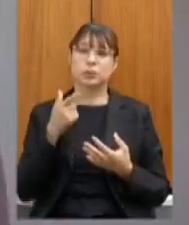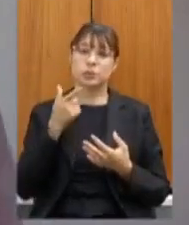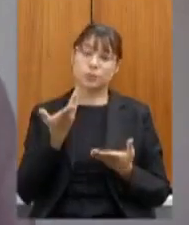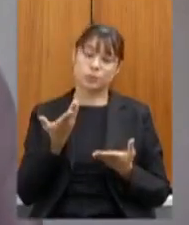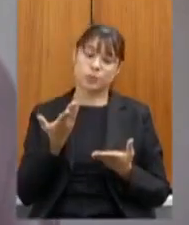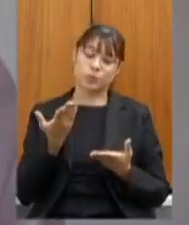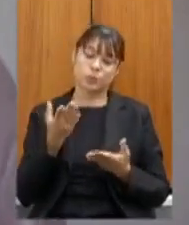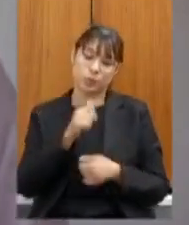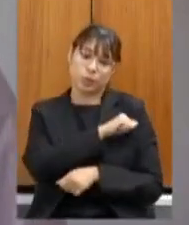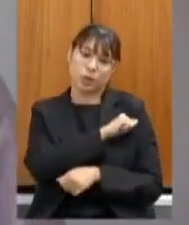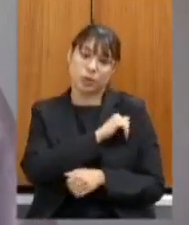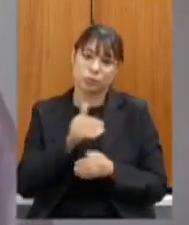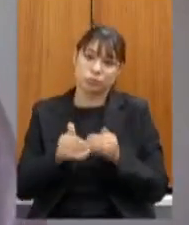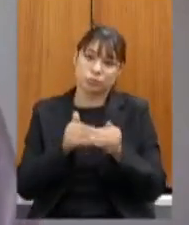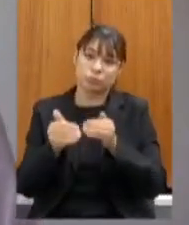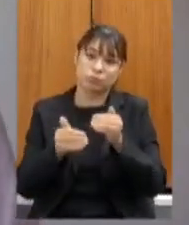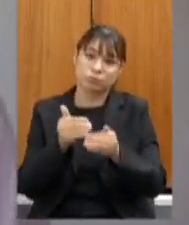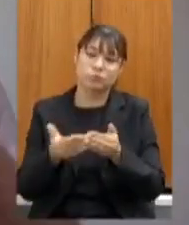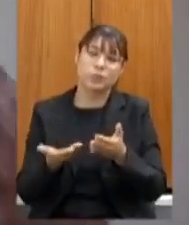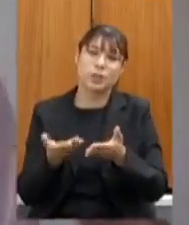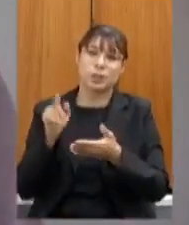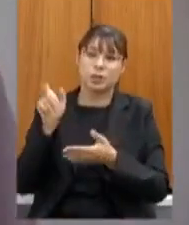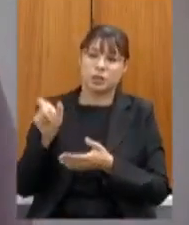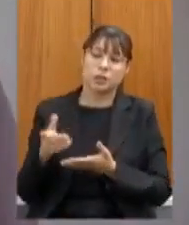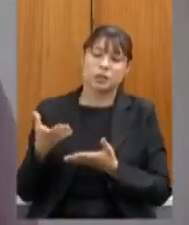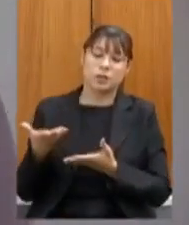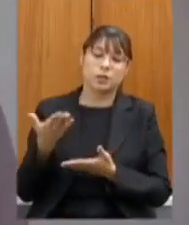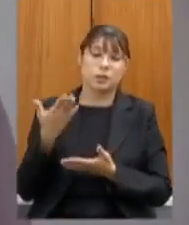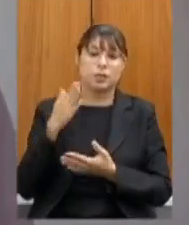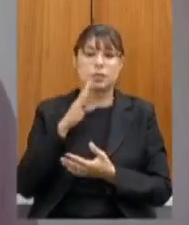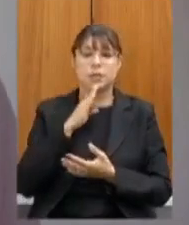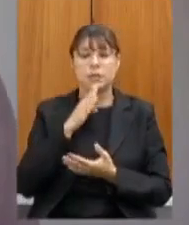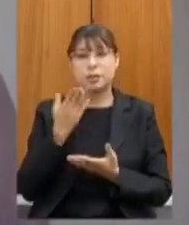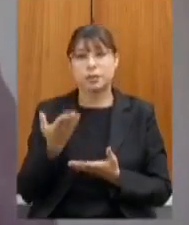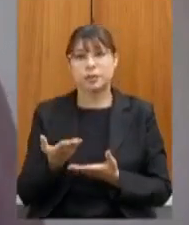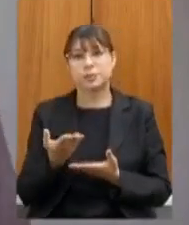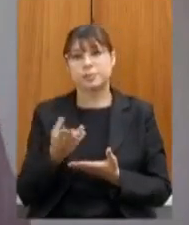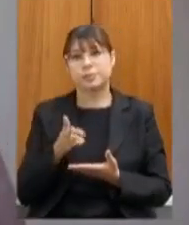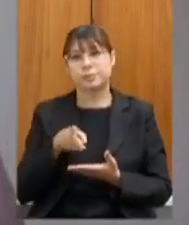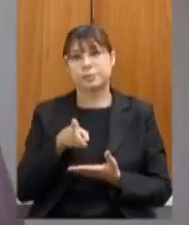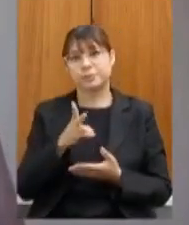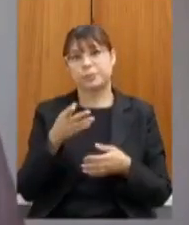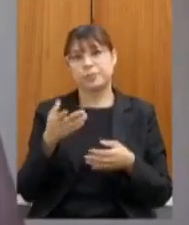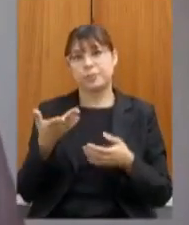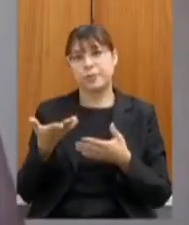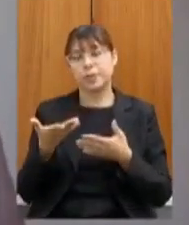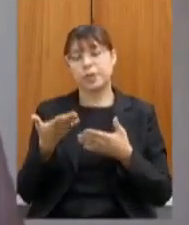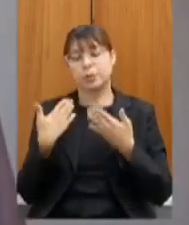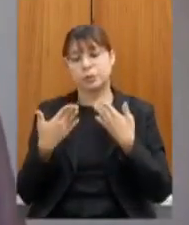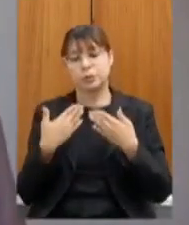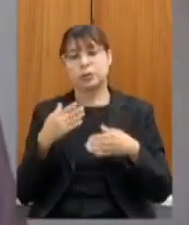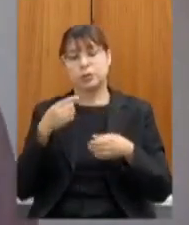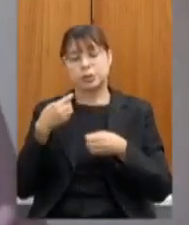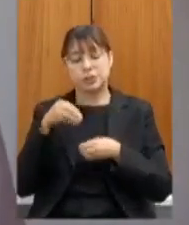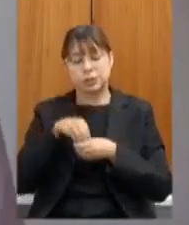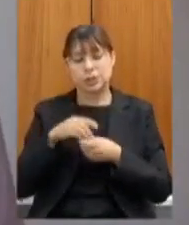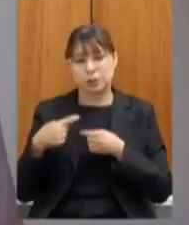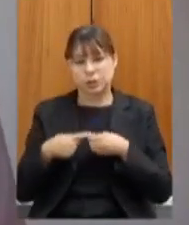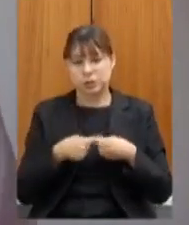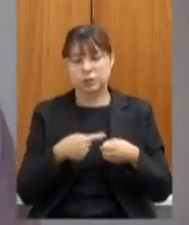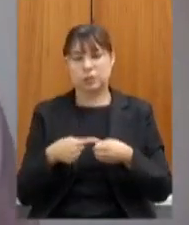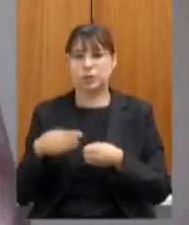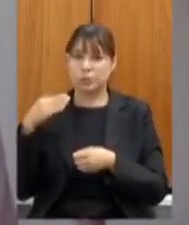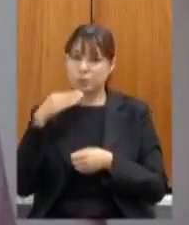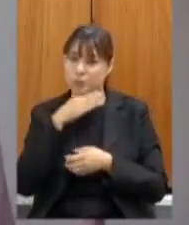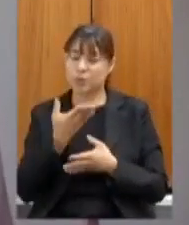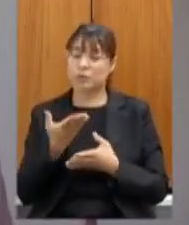alunos um ponto que você muito próximo desse debate no município na nossa capital vê o